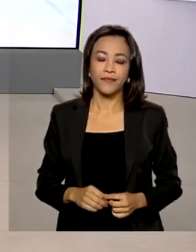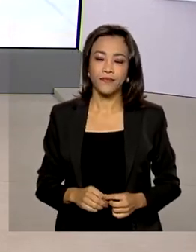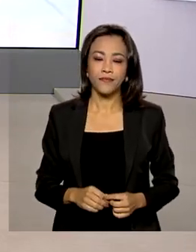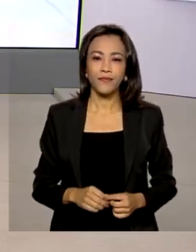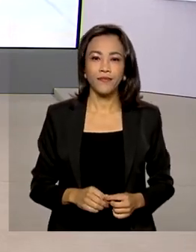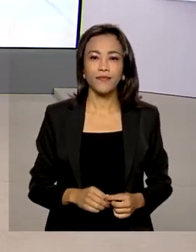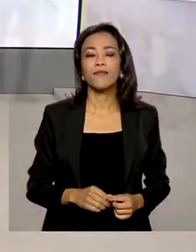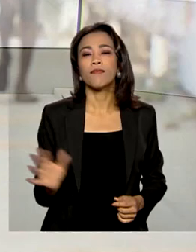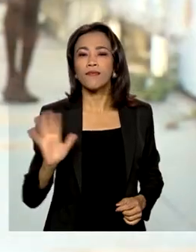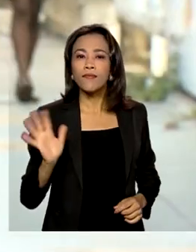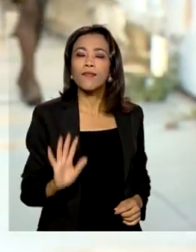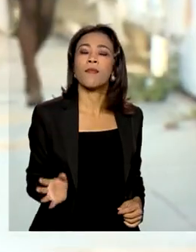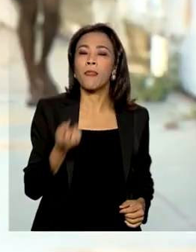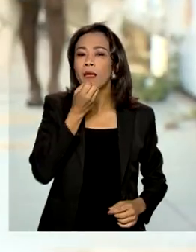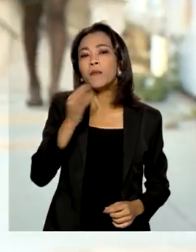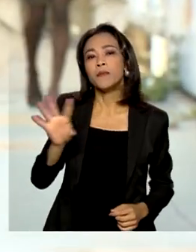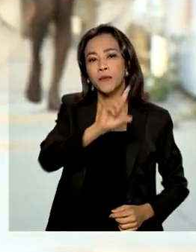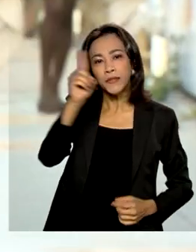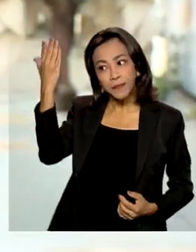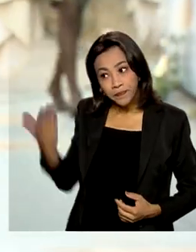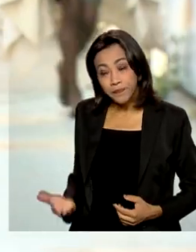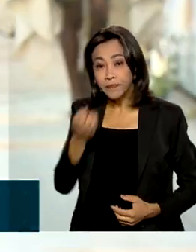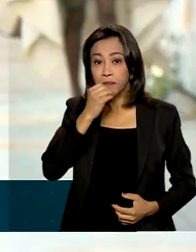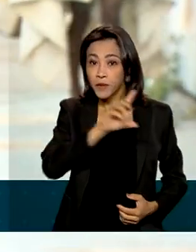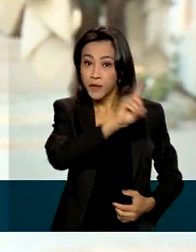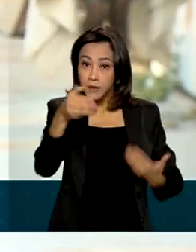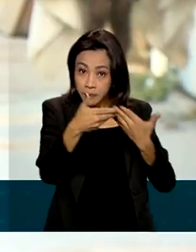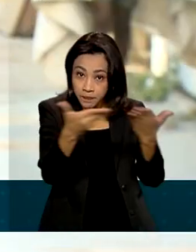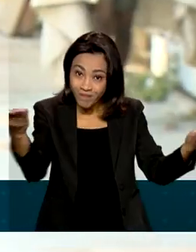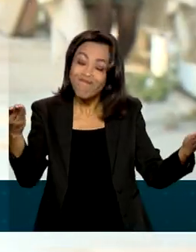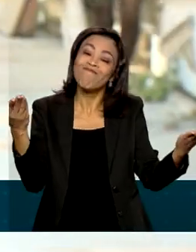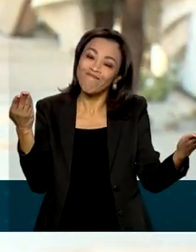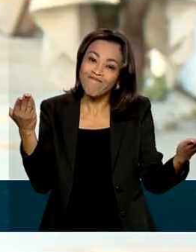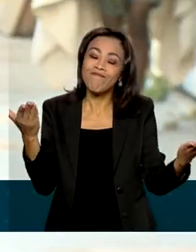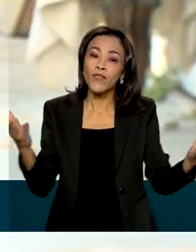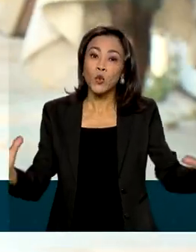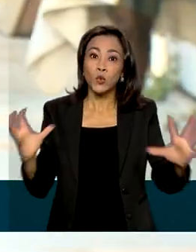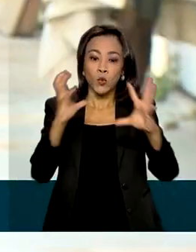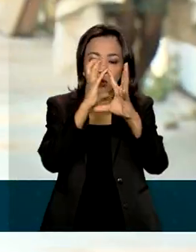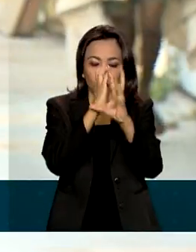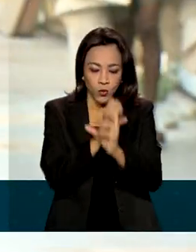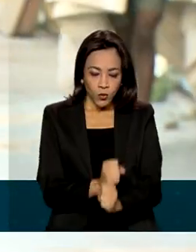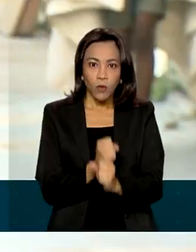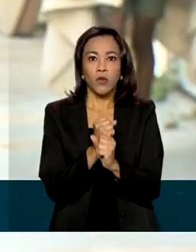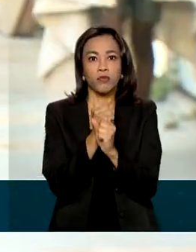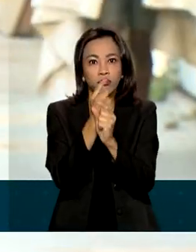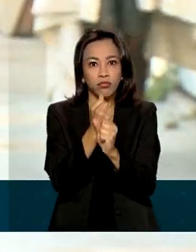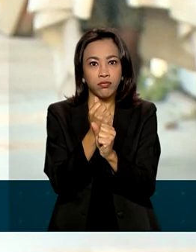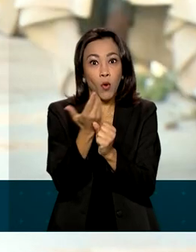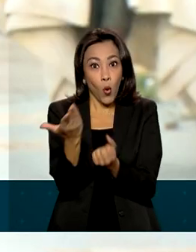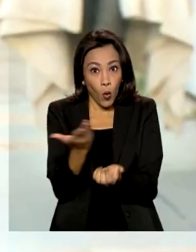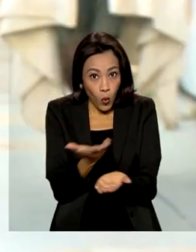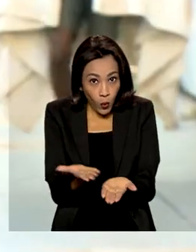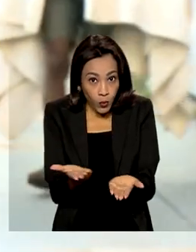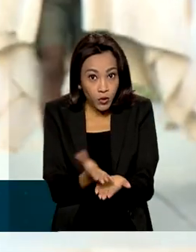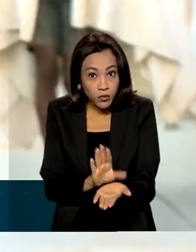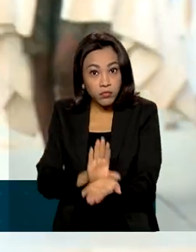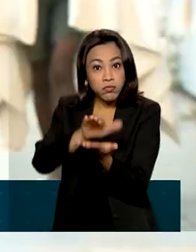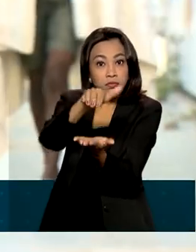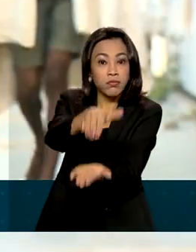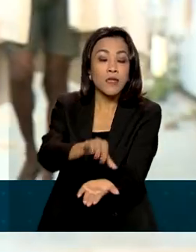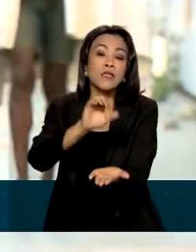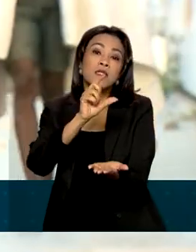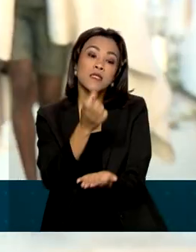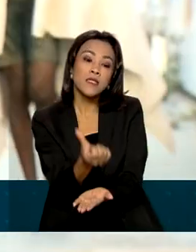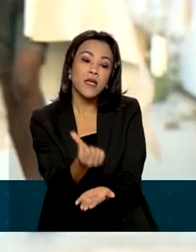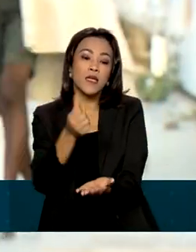Olá Renata, bom dia pra você e bom dia a todos. É isso mesmo, o valor total a ser restituído hoje é de 6 bilhões